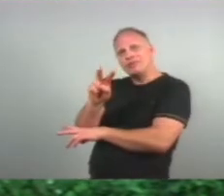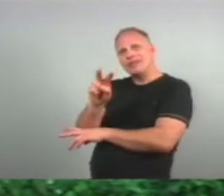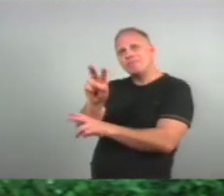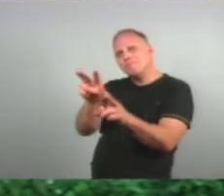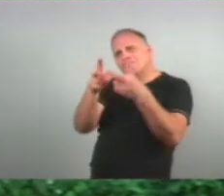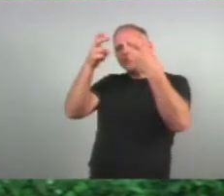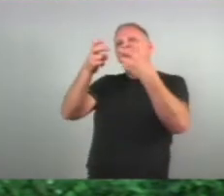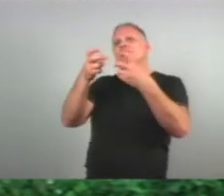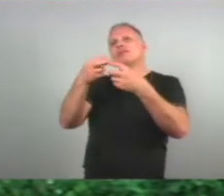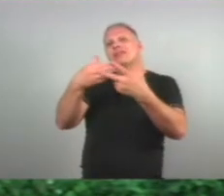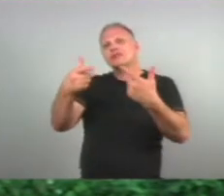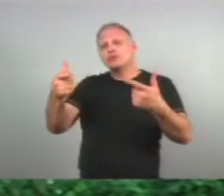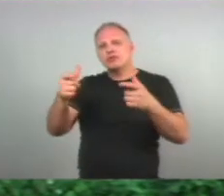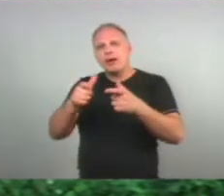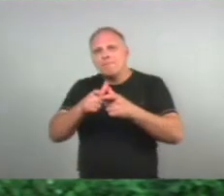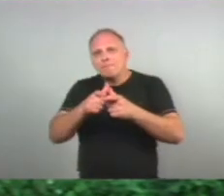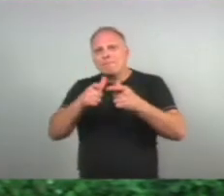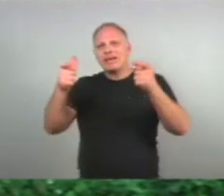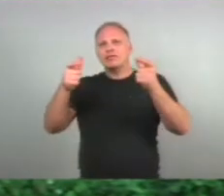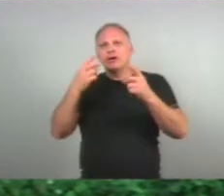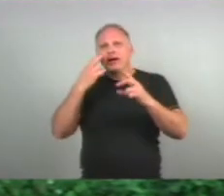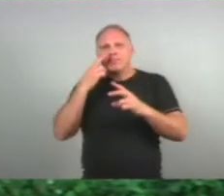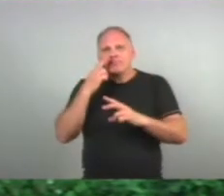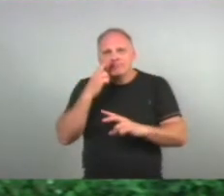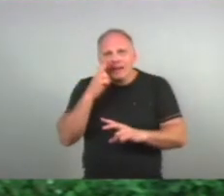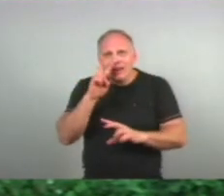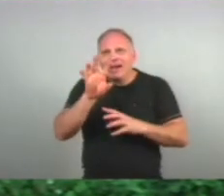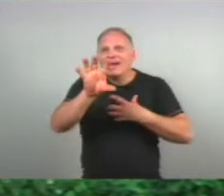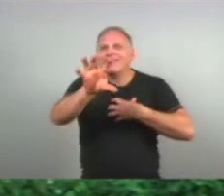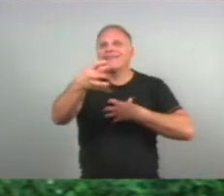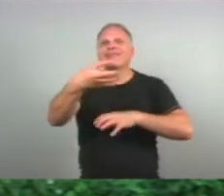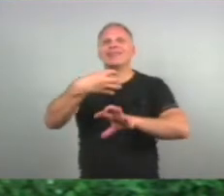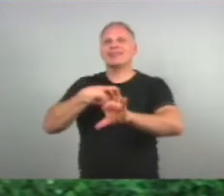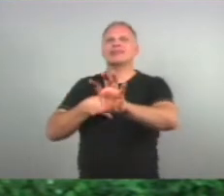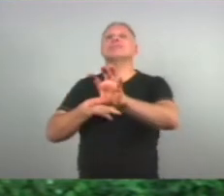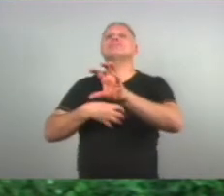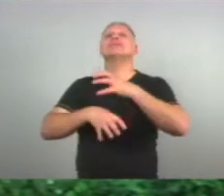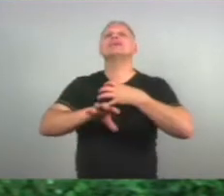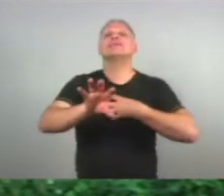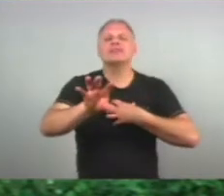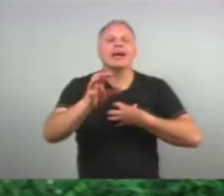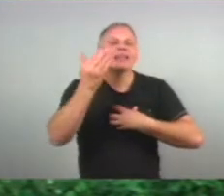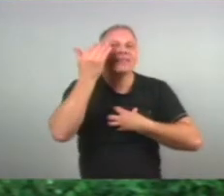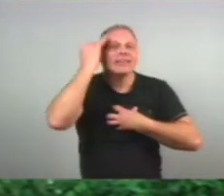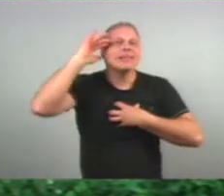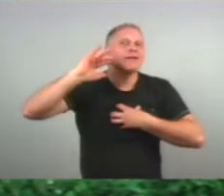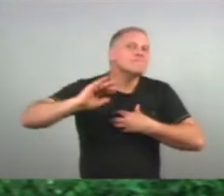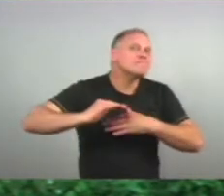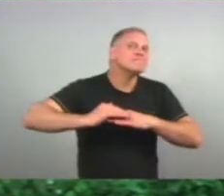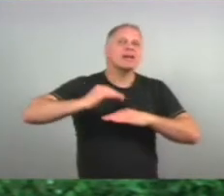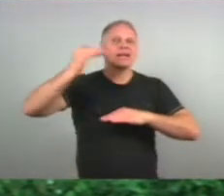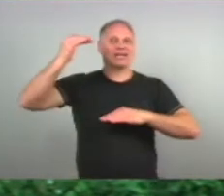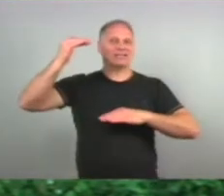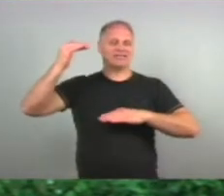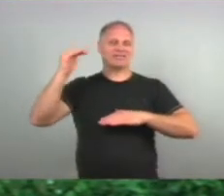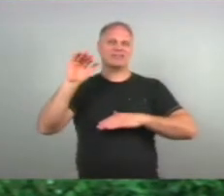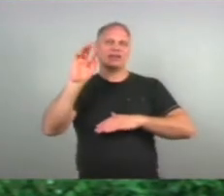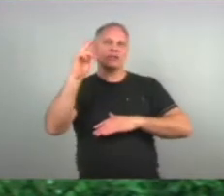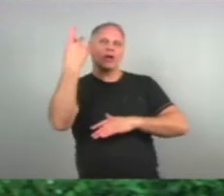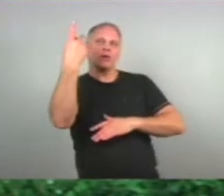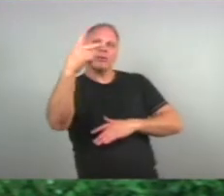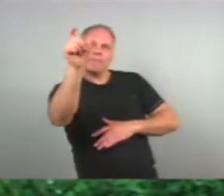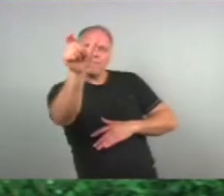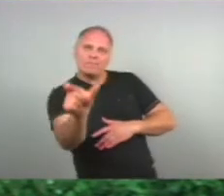Ser mais empático Entender mais Aquele ser humano Que está ali